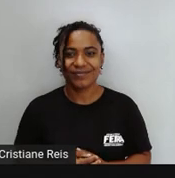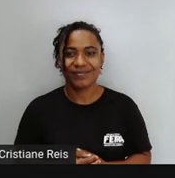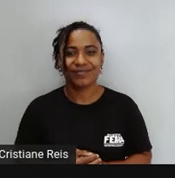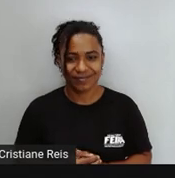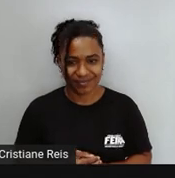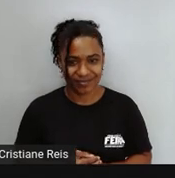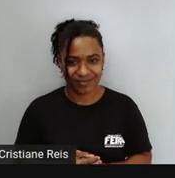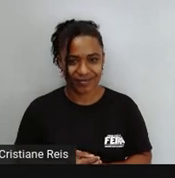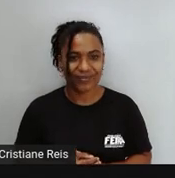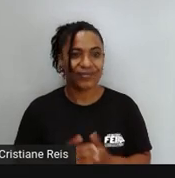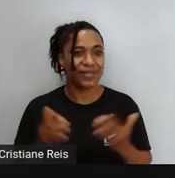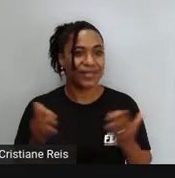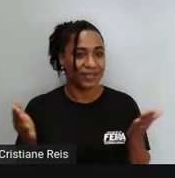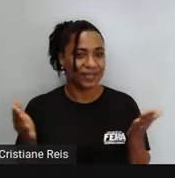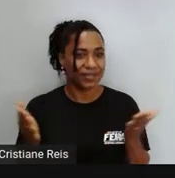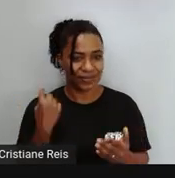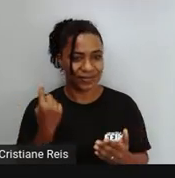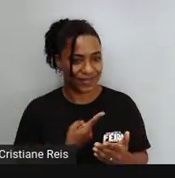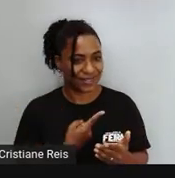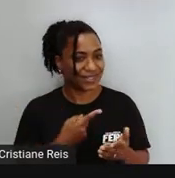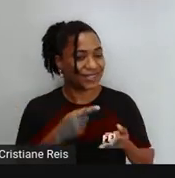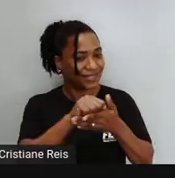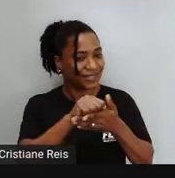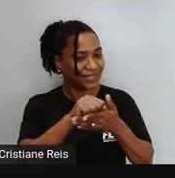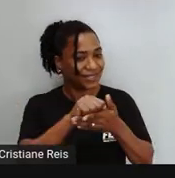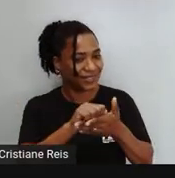Encerramos então A nossa atividade